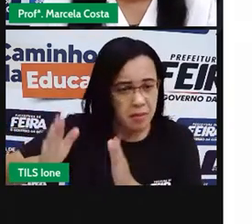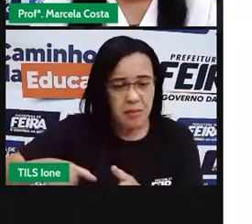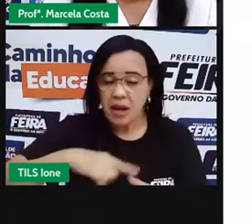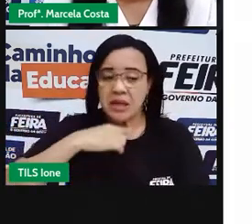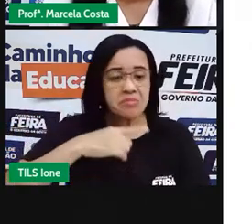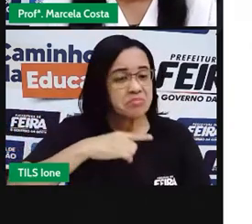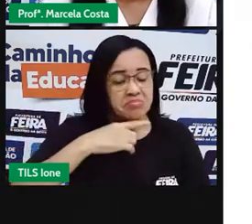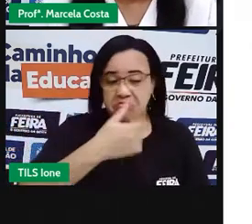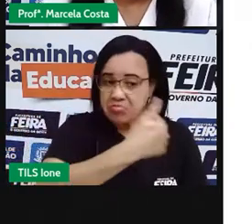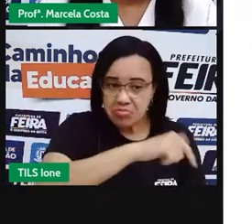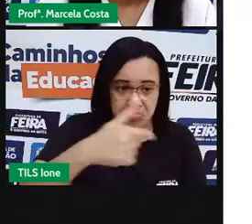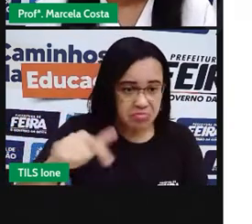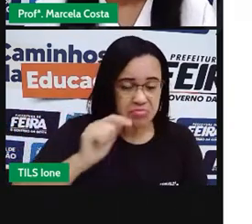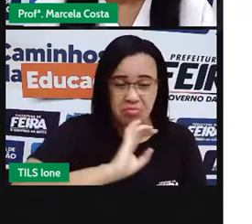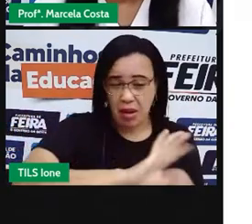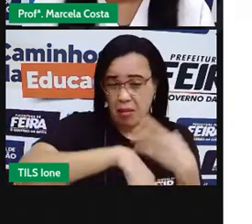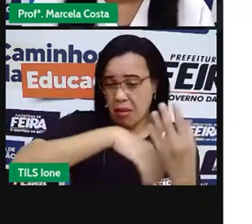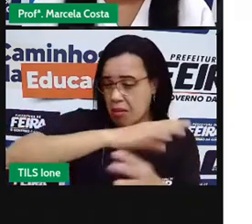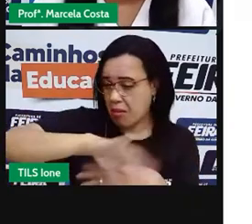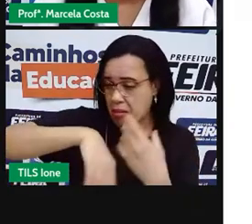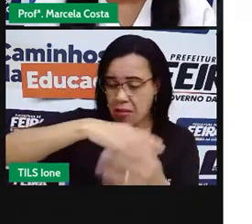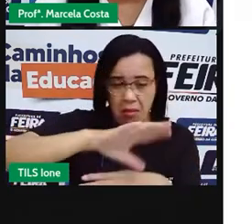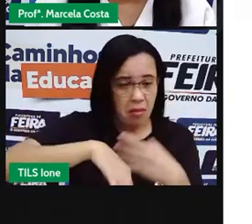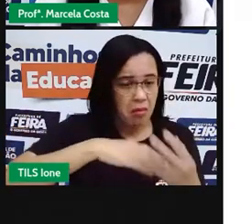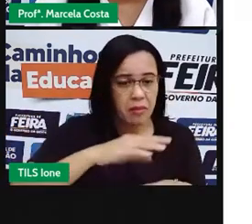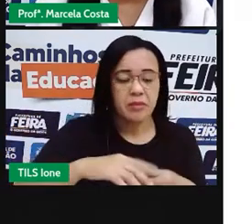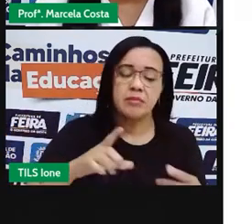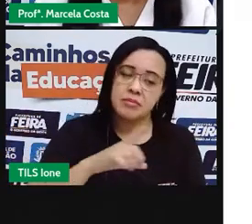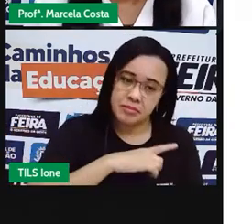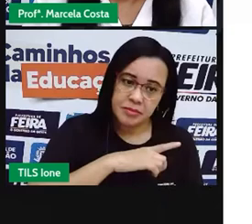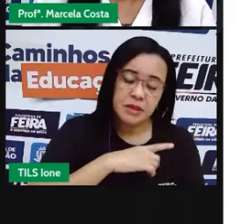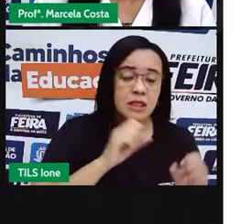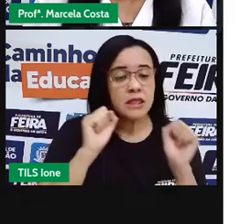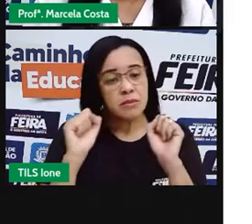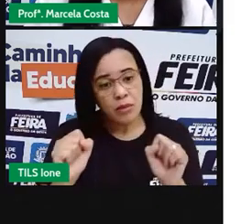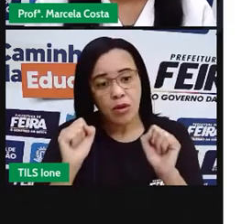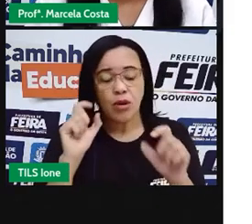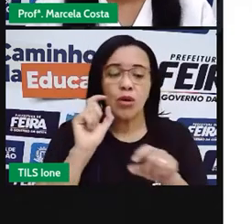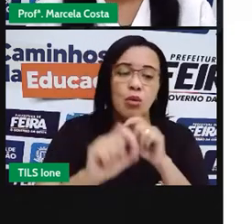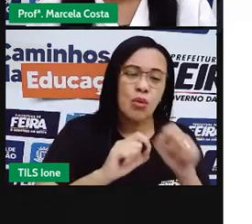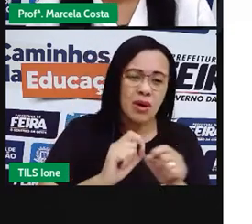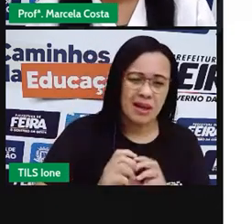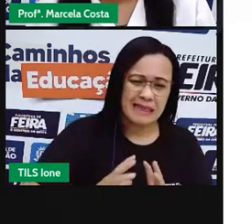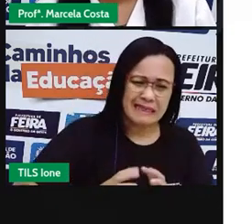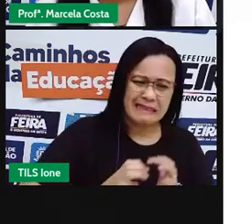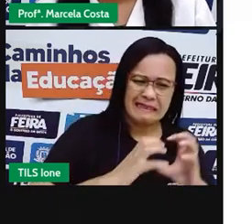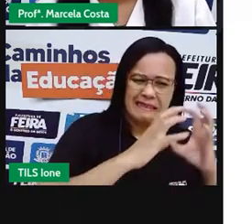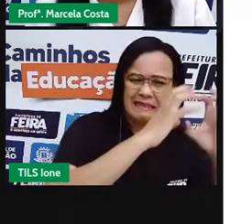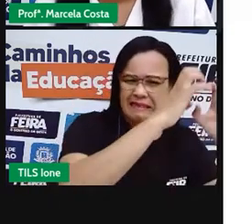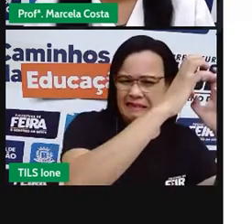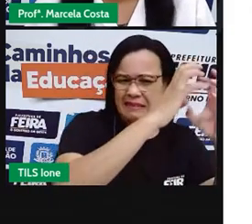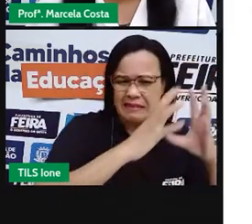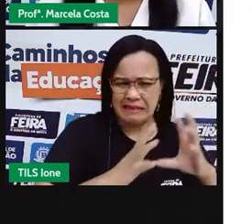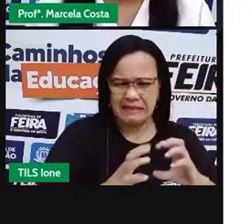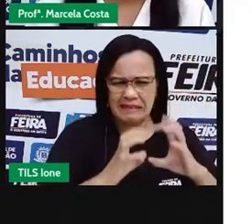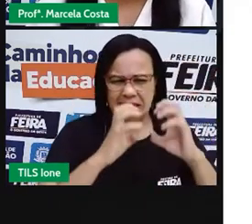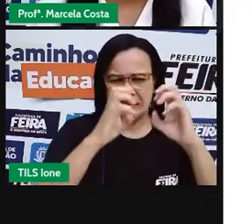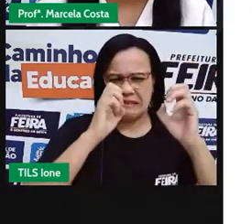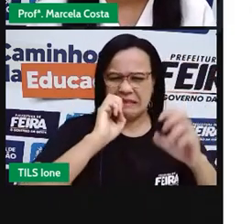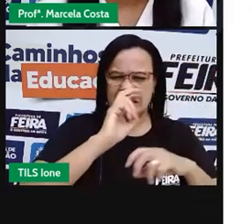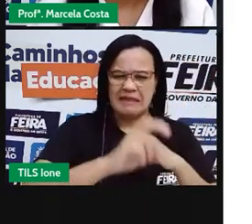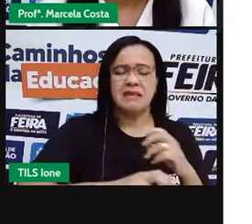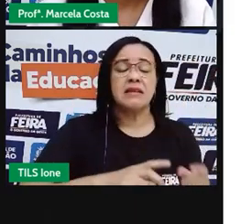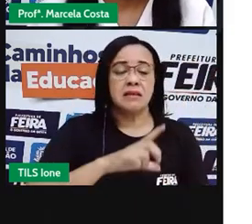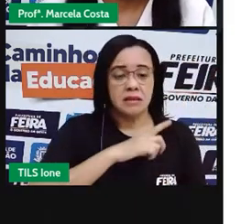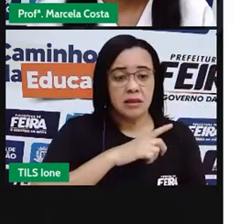tá? E pode acontecer também de ter brigas nos entendimentos, porque as regras